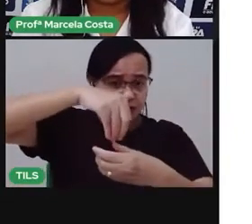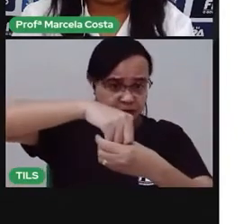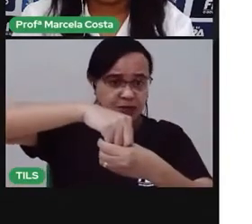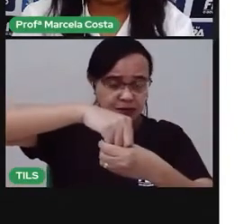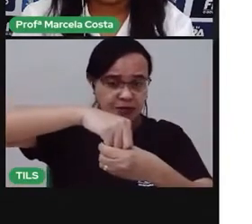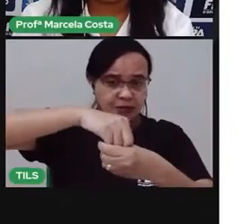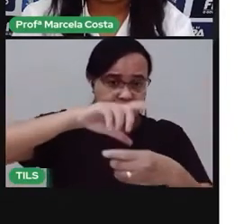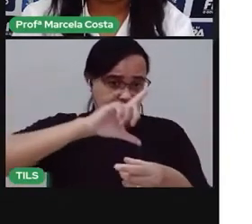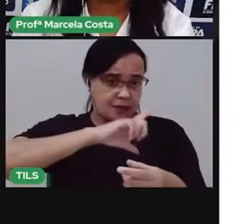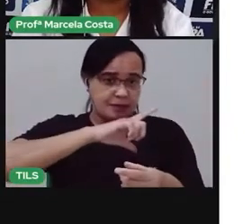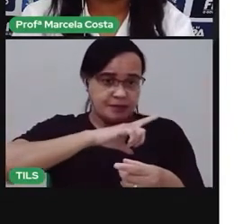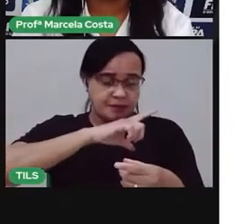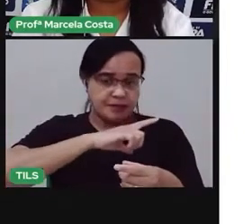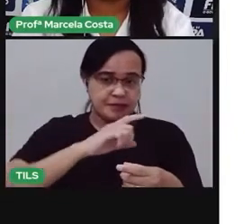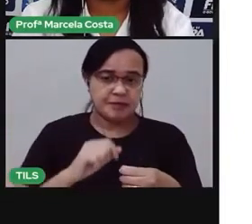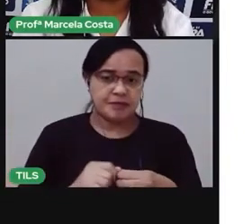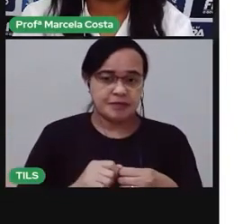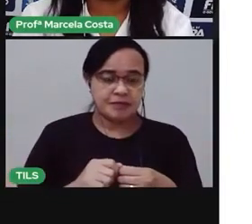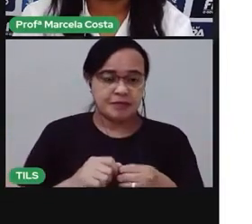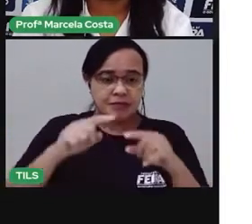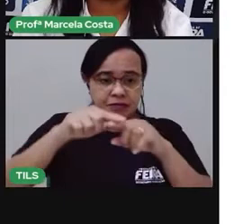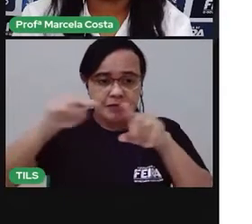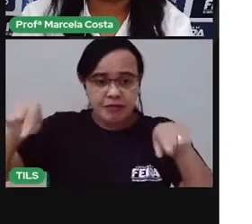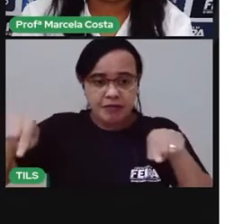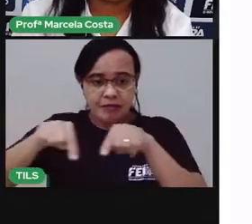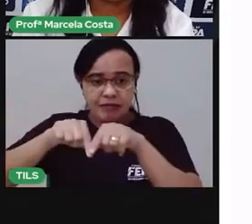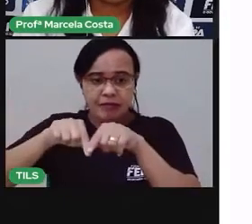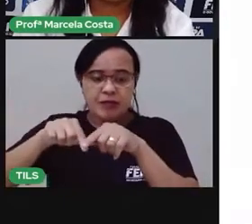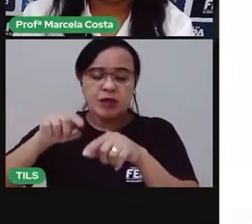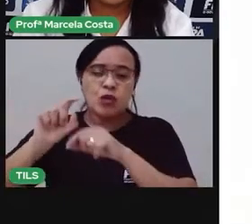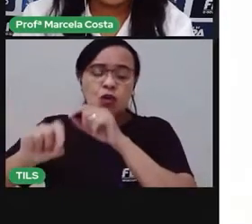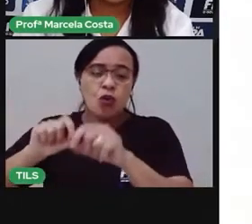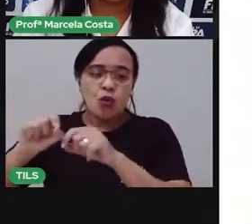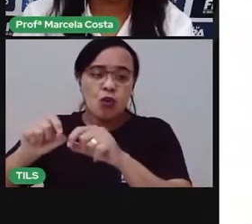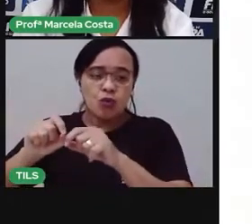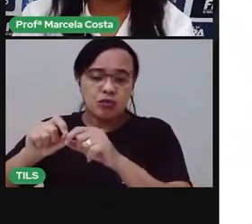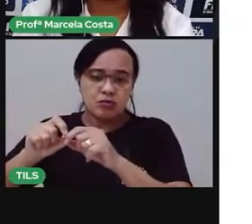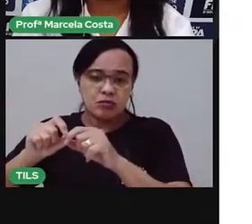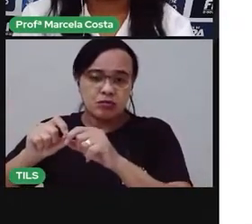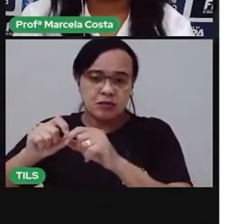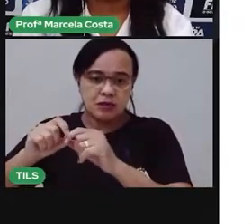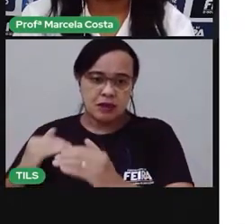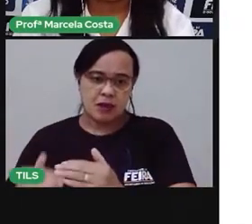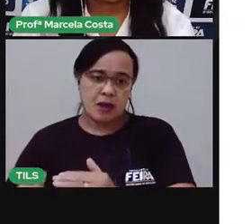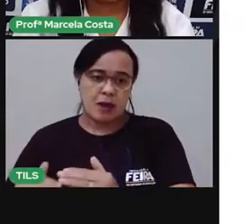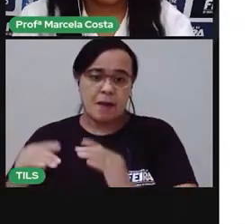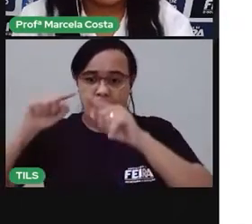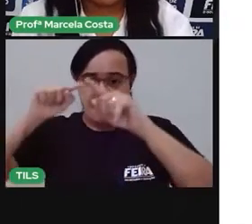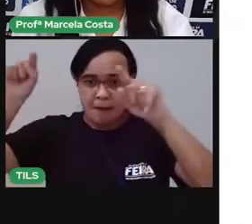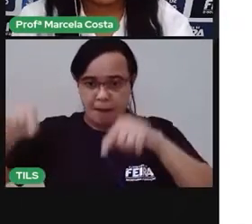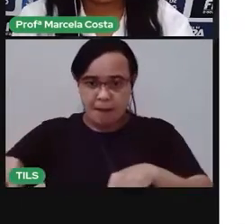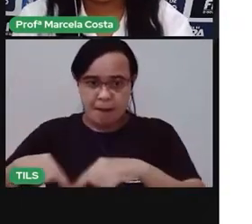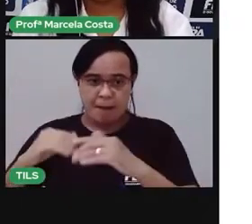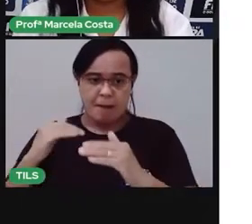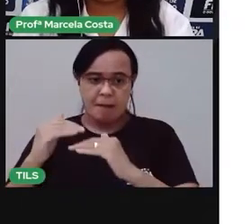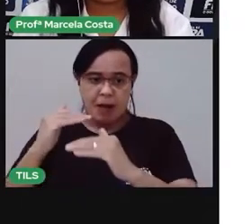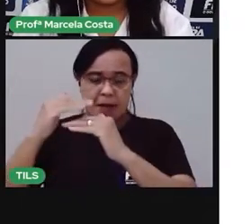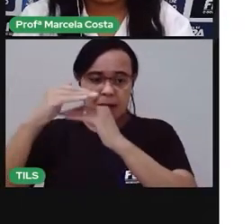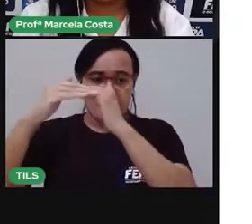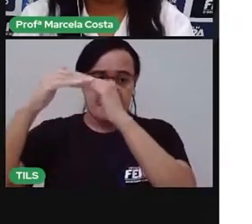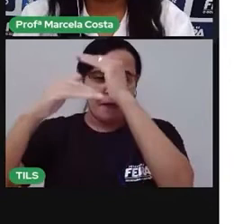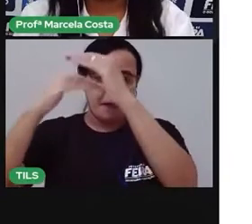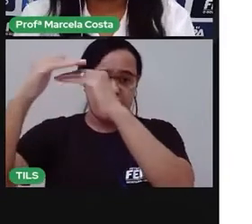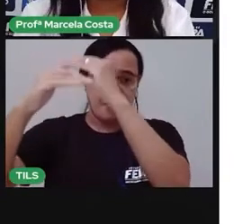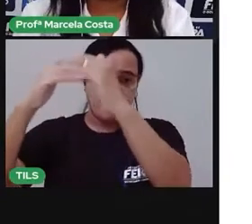Aqui, nesse espaço aqui, já tem um armário, né? E eu posso dizer que é uma